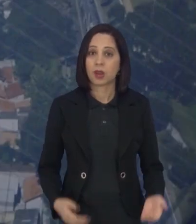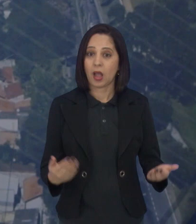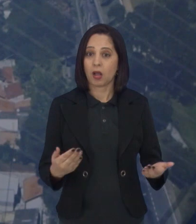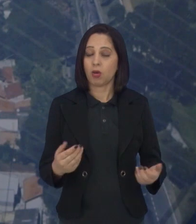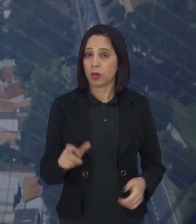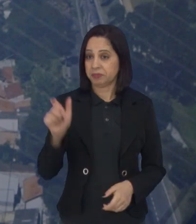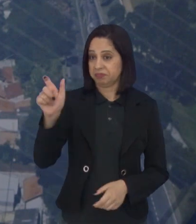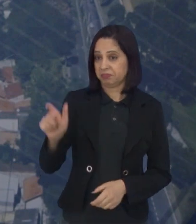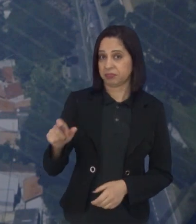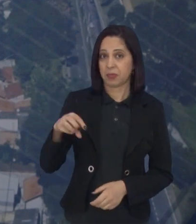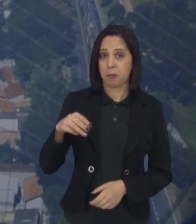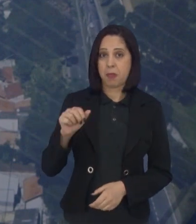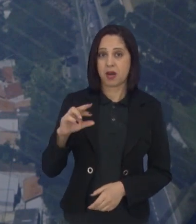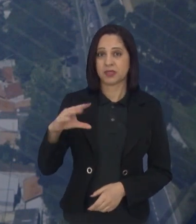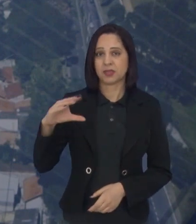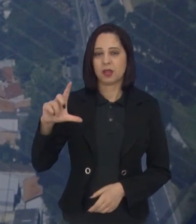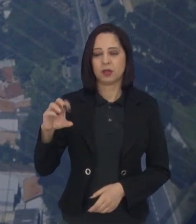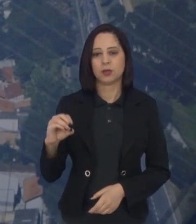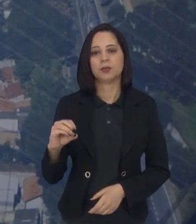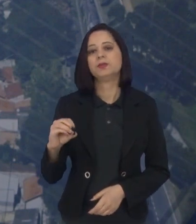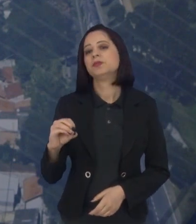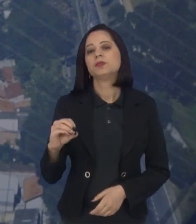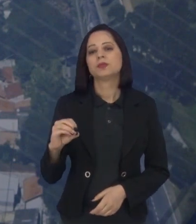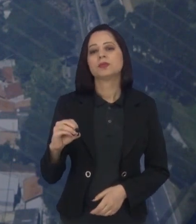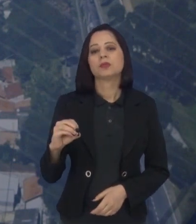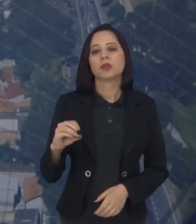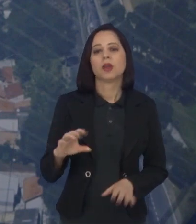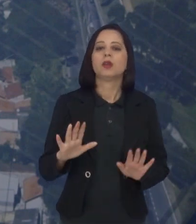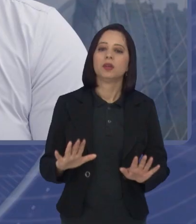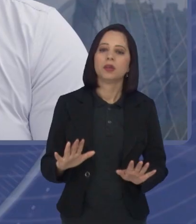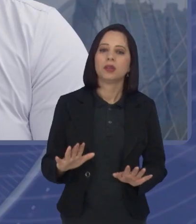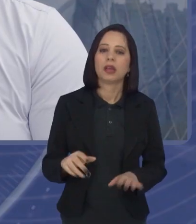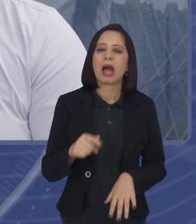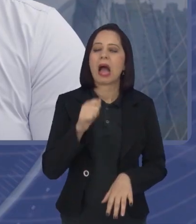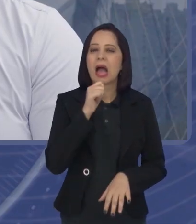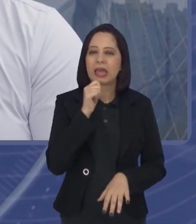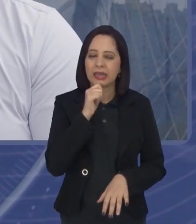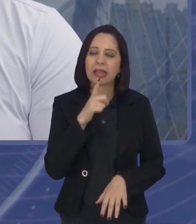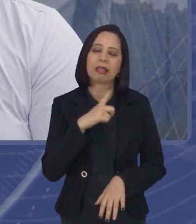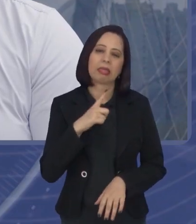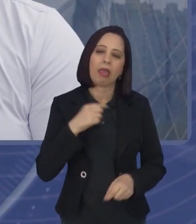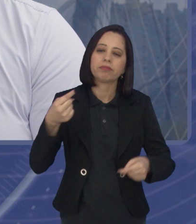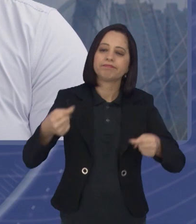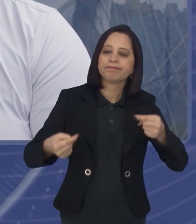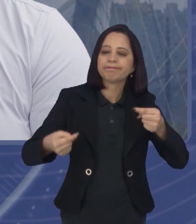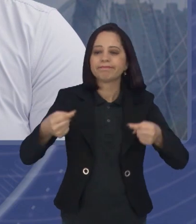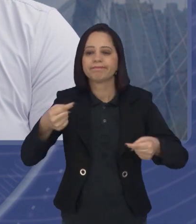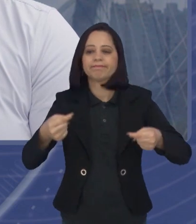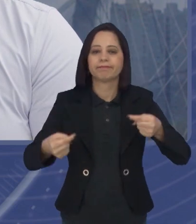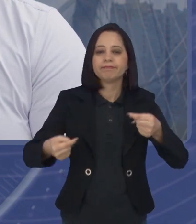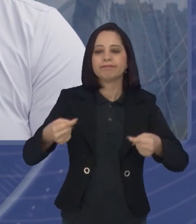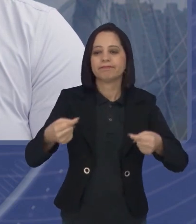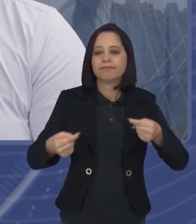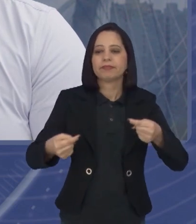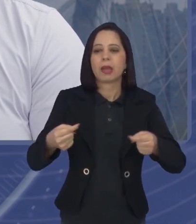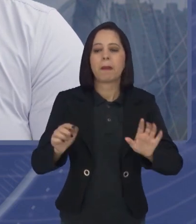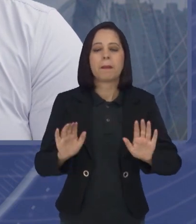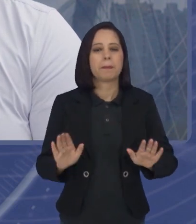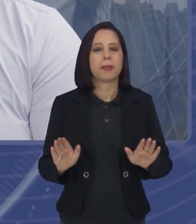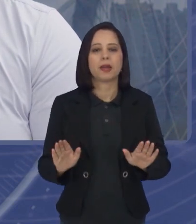para o Marcelo. Marcelo, como a gente falou, ainda tem muitas divergências. Como que você